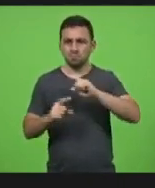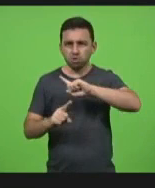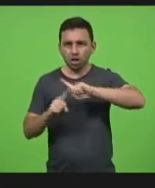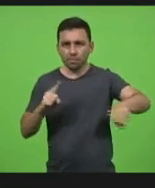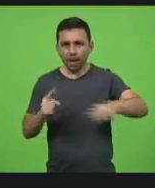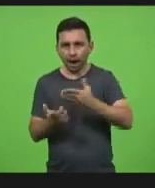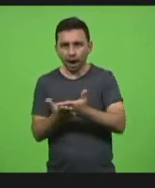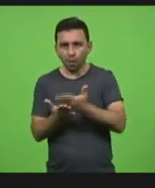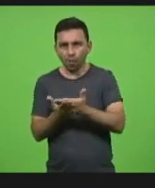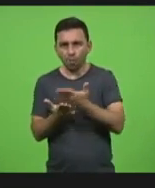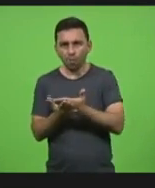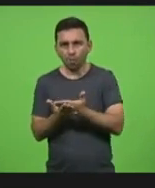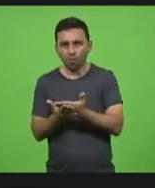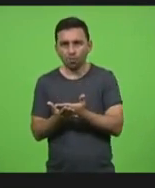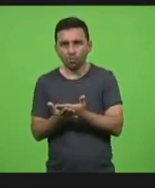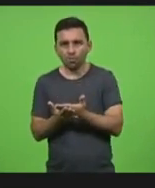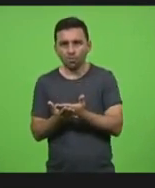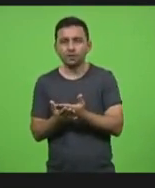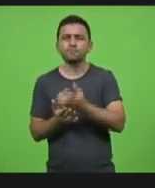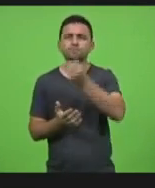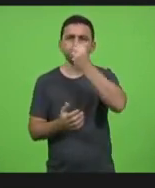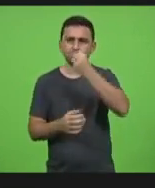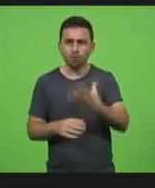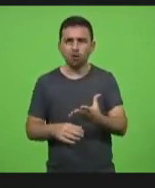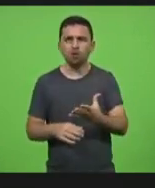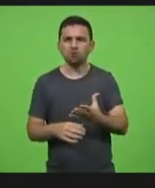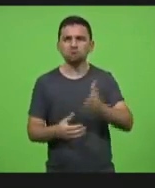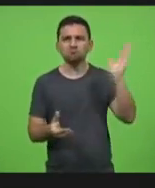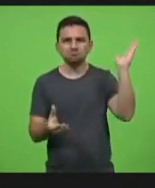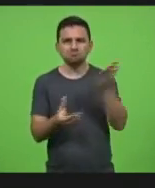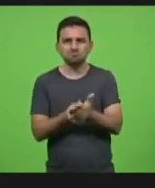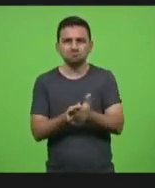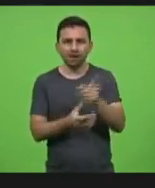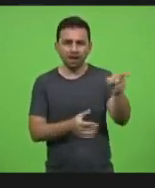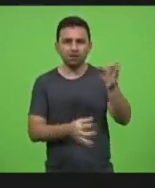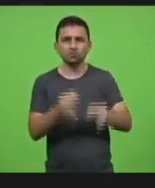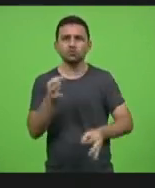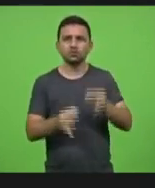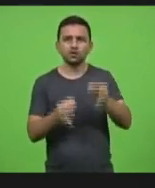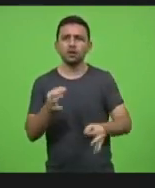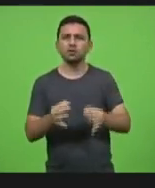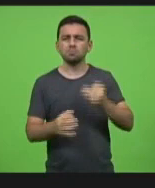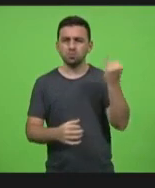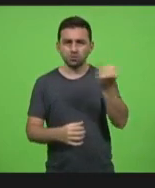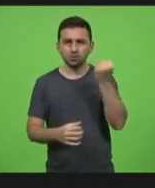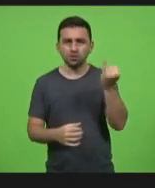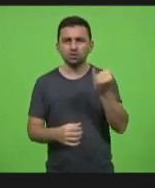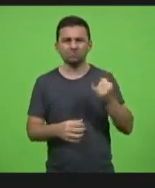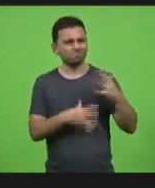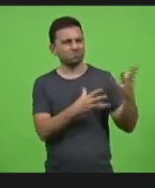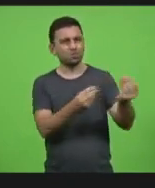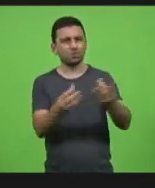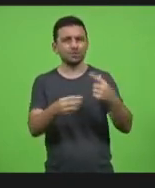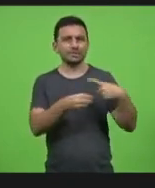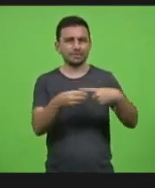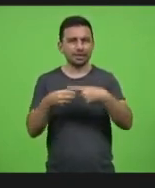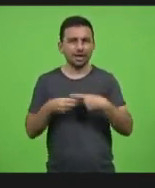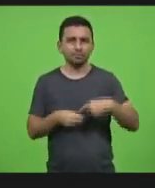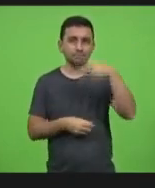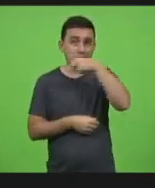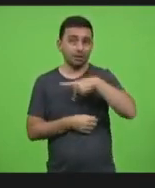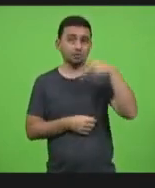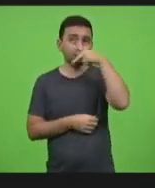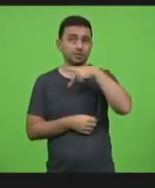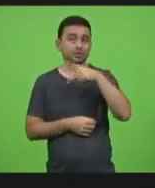e que bom que entraram na justiça mesmo provocaram na justiça mesmo e diversos municípios Palhoça por exemplo